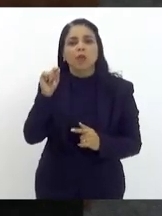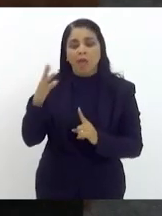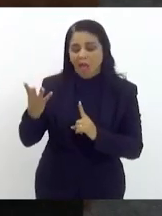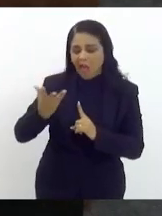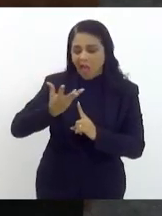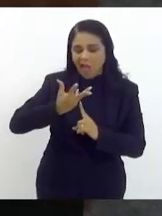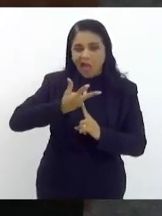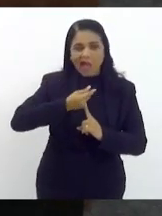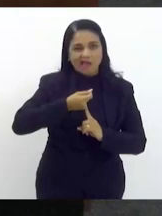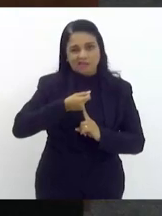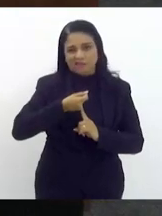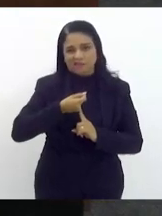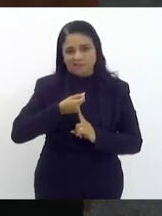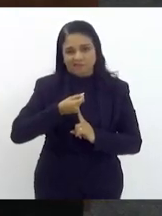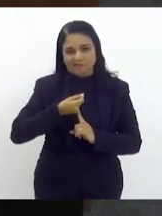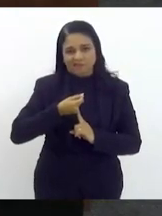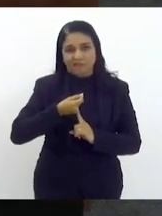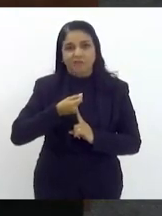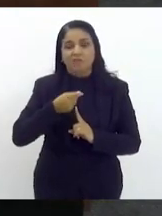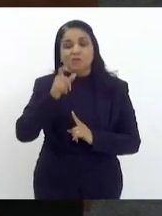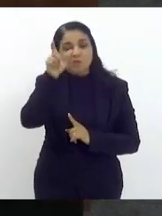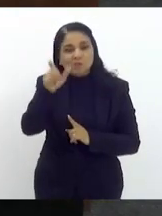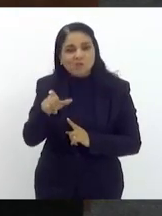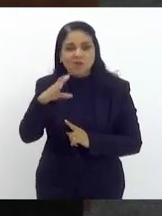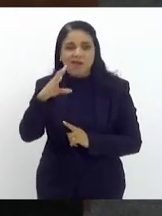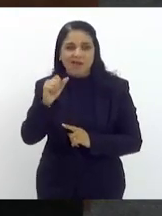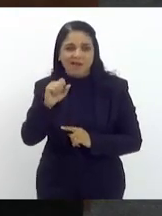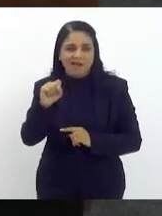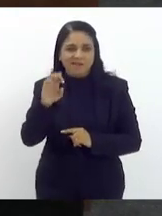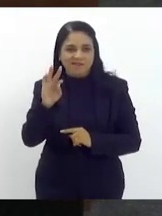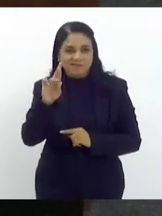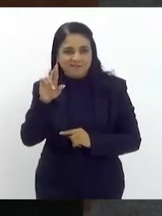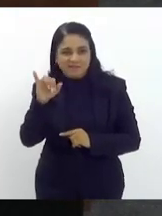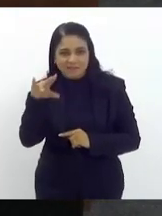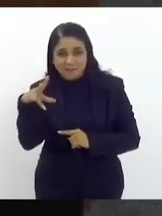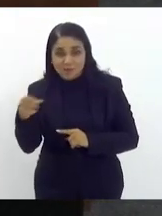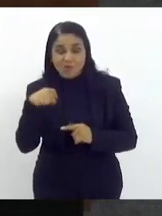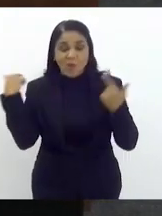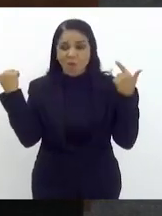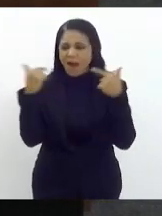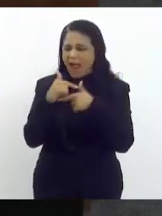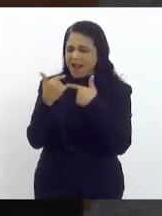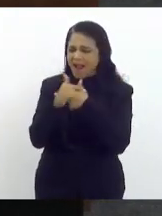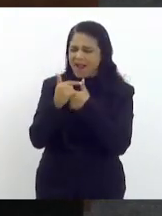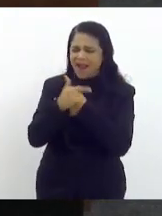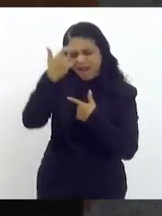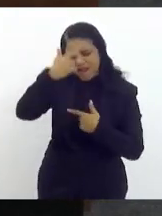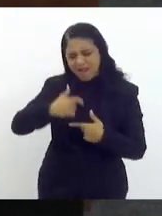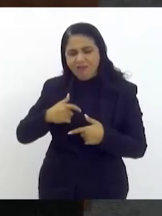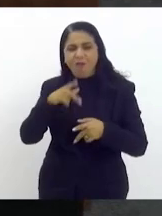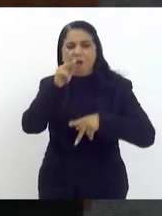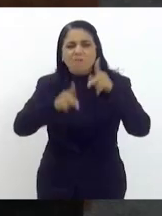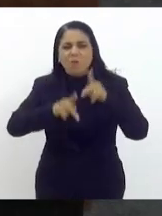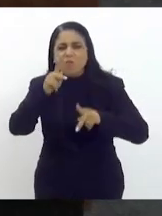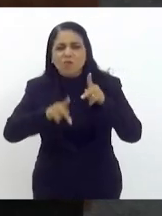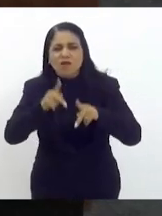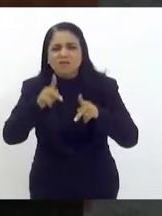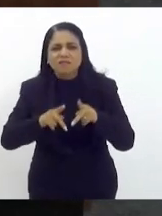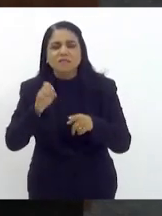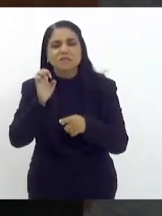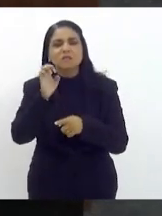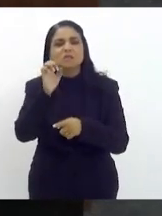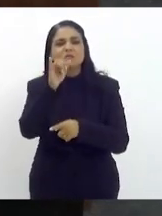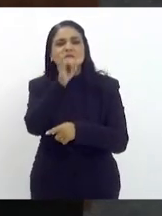já me fez rir muitas vezes já fez rir a população fluminense é